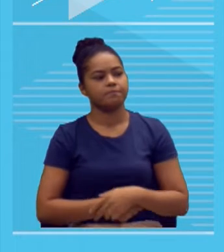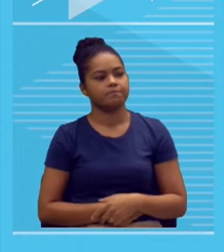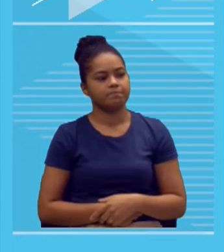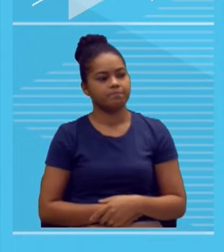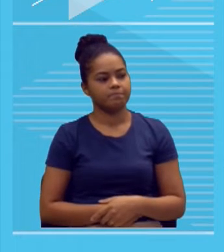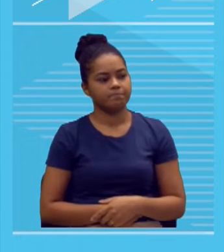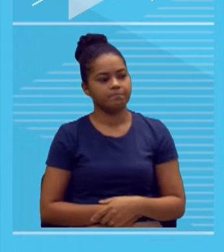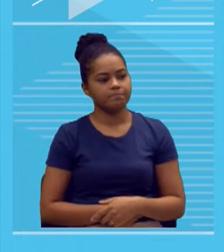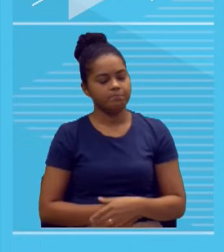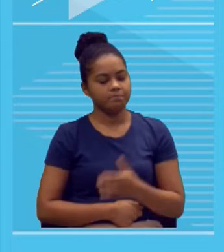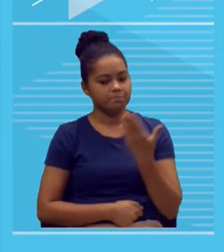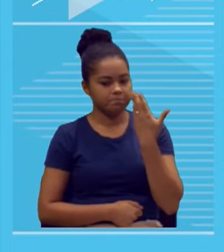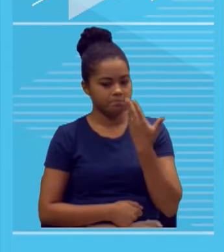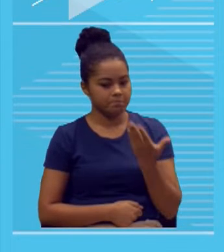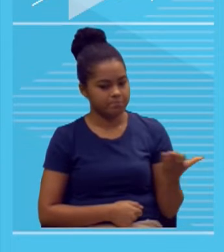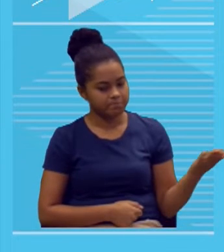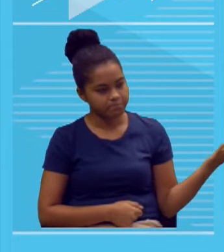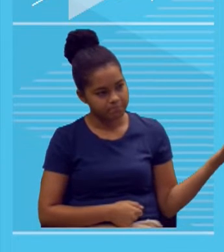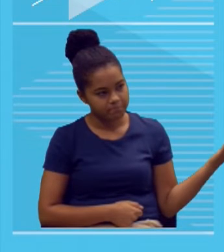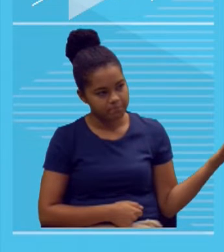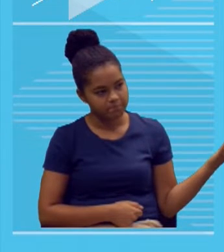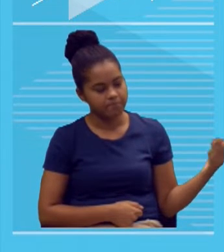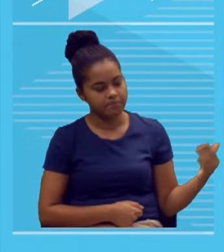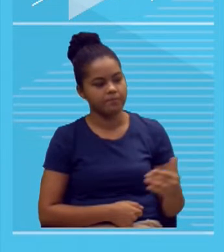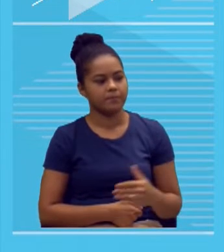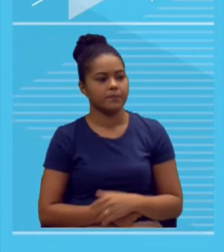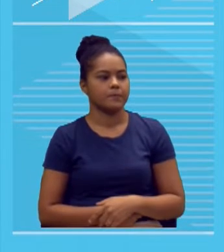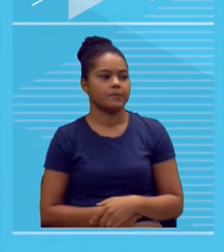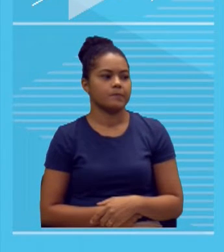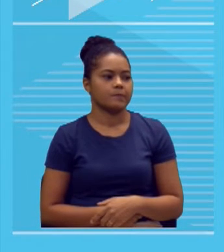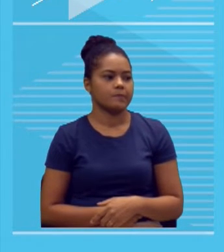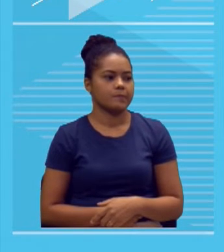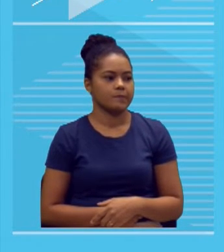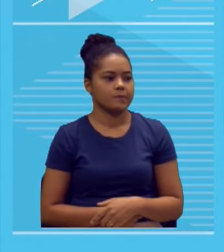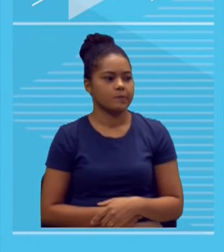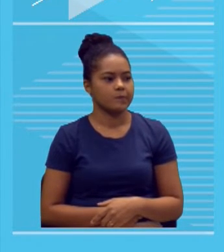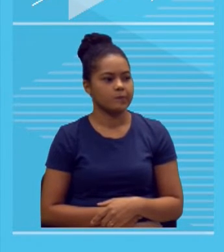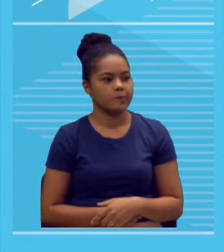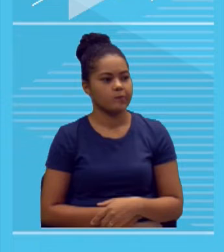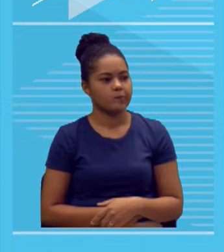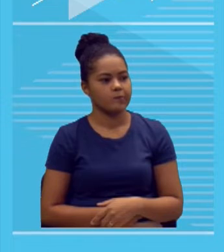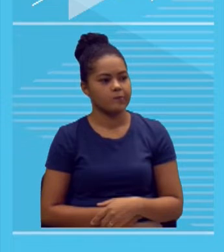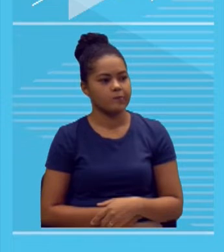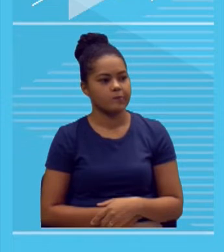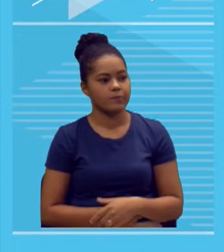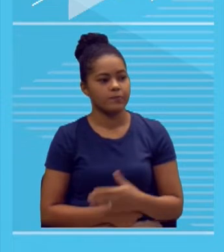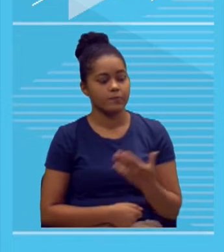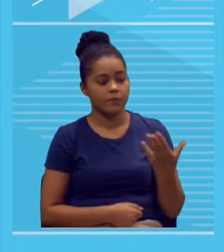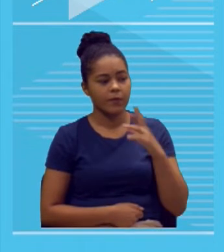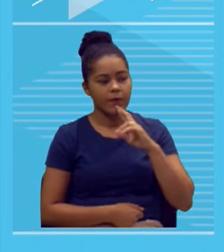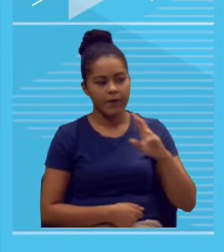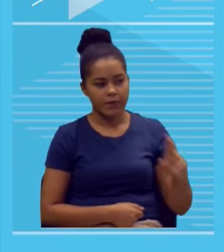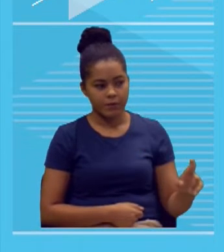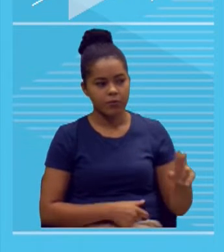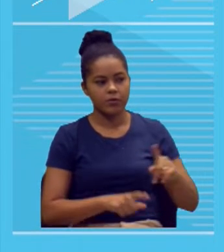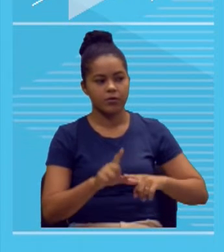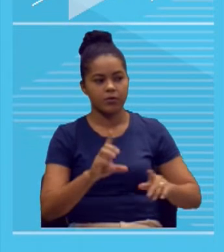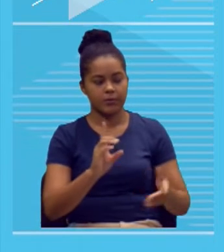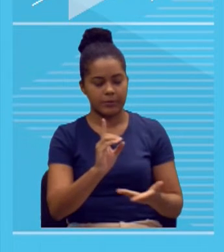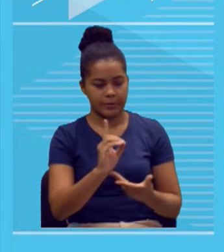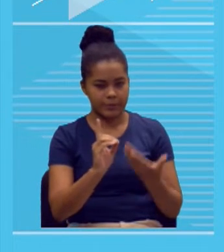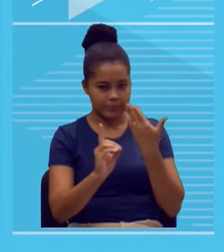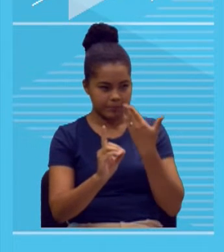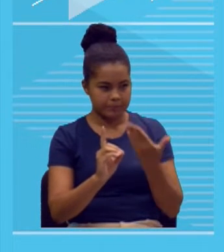forma considerada elementar de anulação. Então, a resposta para a nossa questão, evidentemente, seria isso.